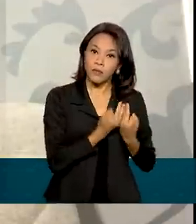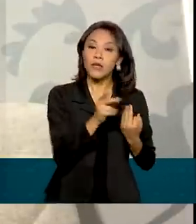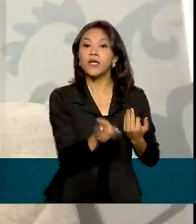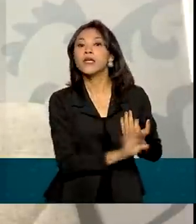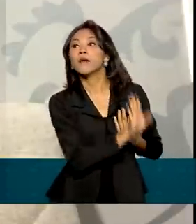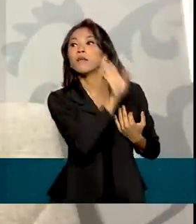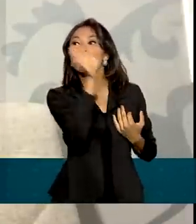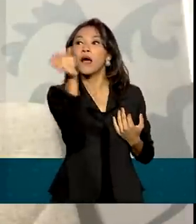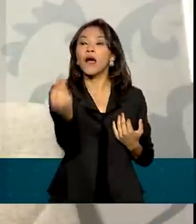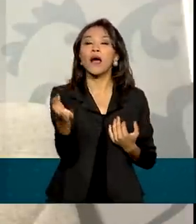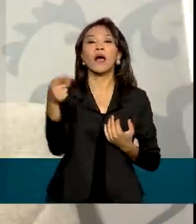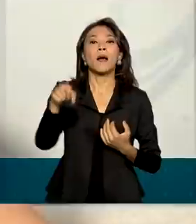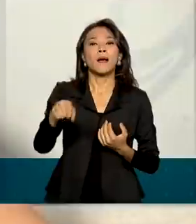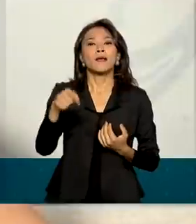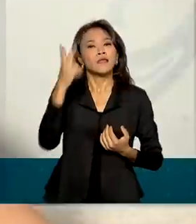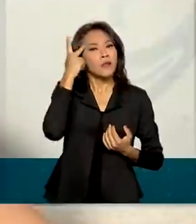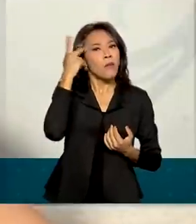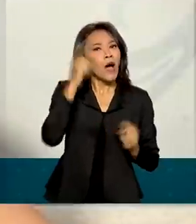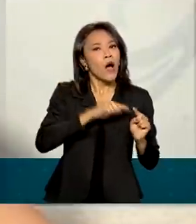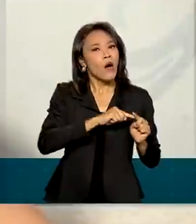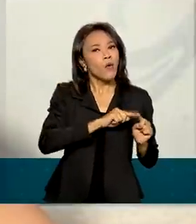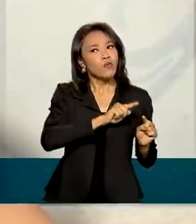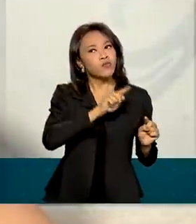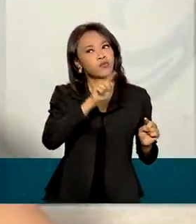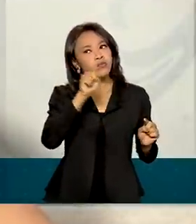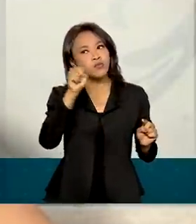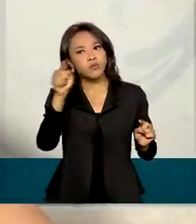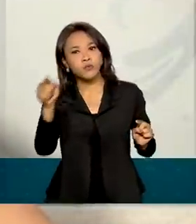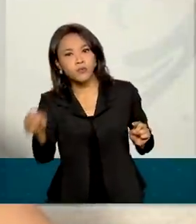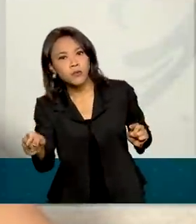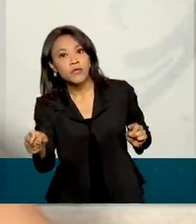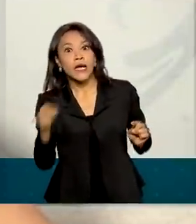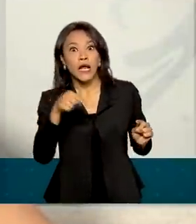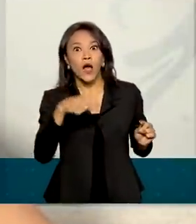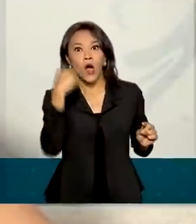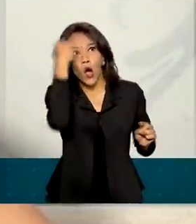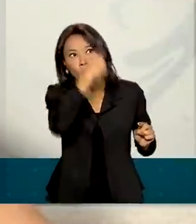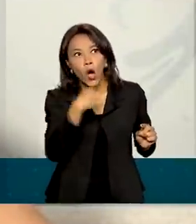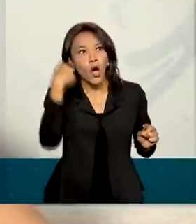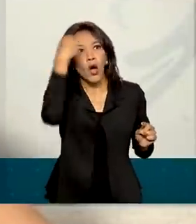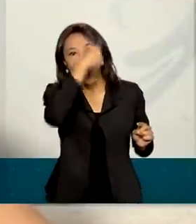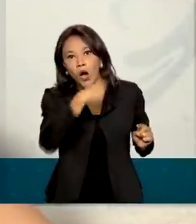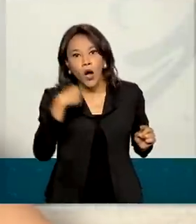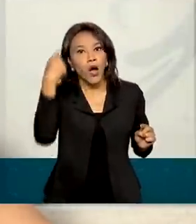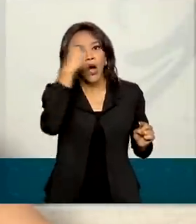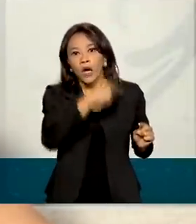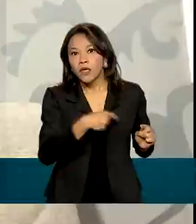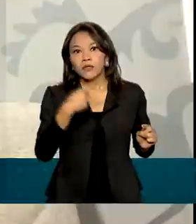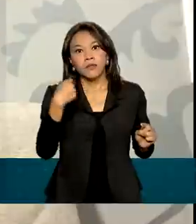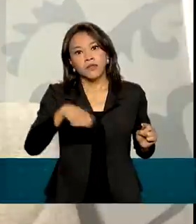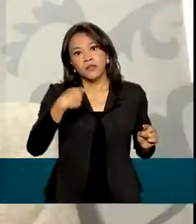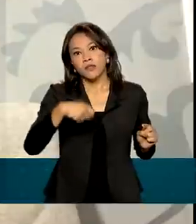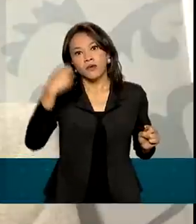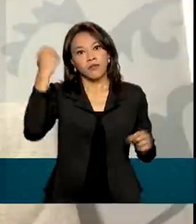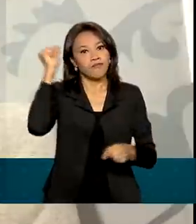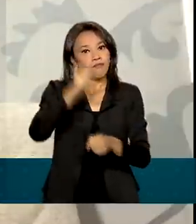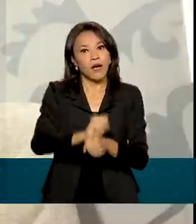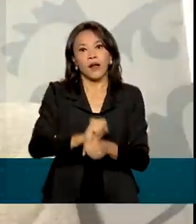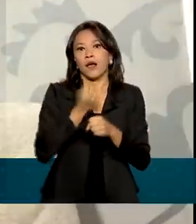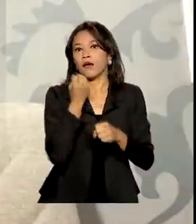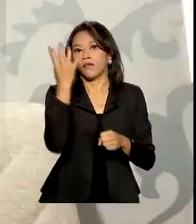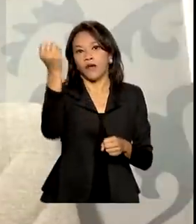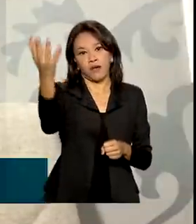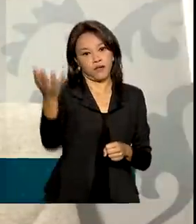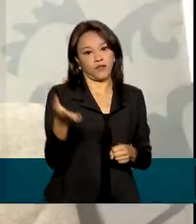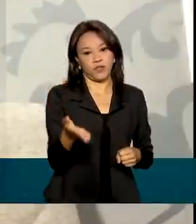Ela saiu do Porto de Santos e, depois de passar horas confinada, teve que descer no meio do caminho. Meu destino não